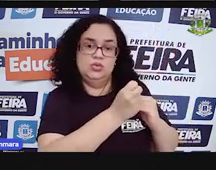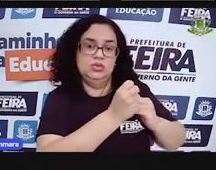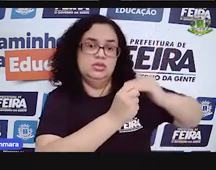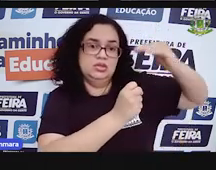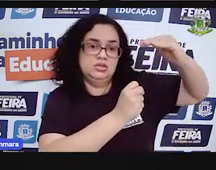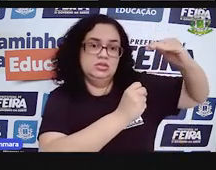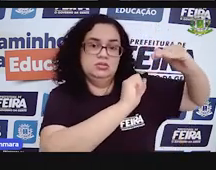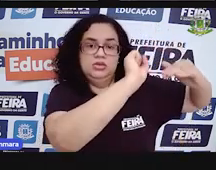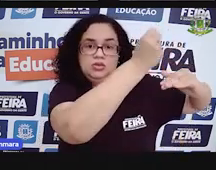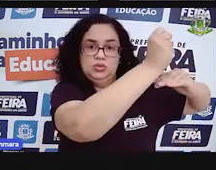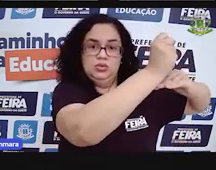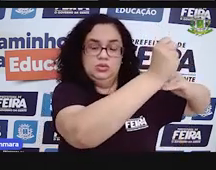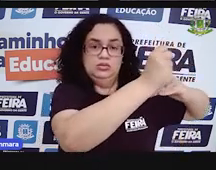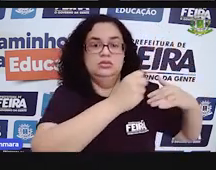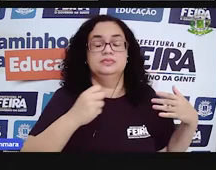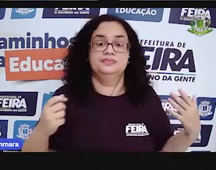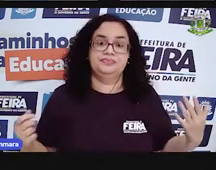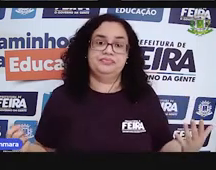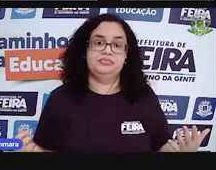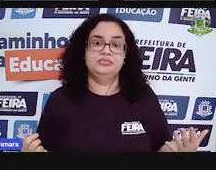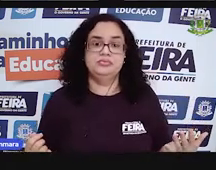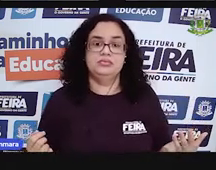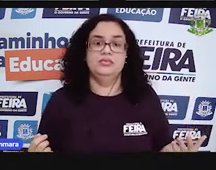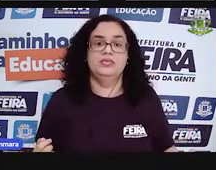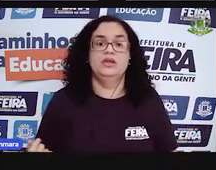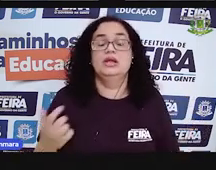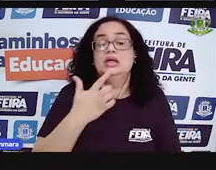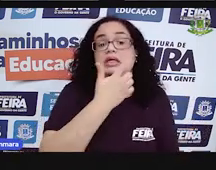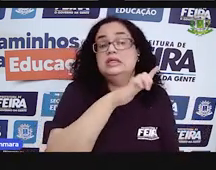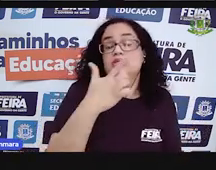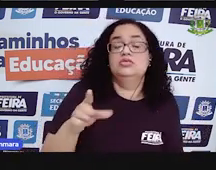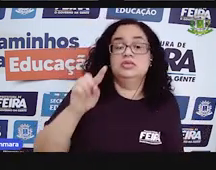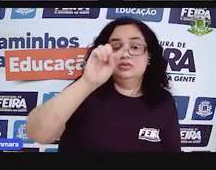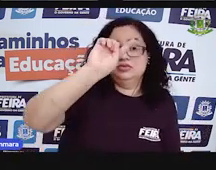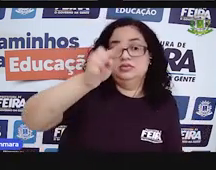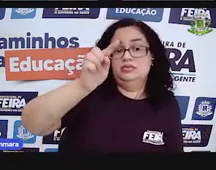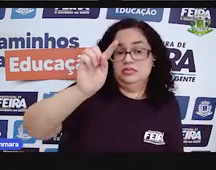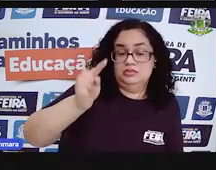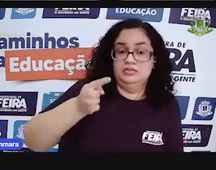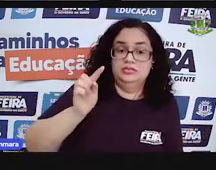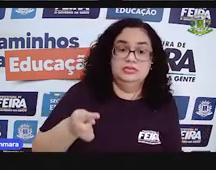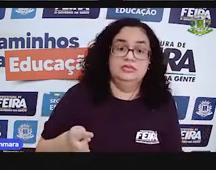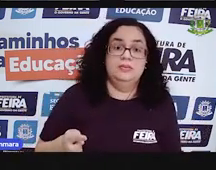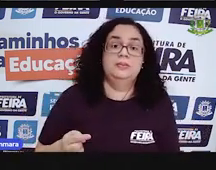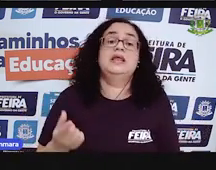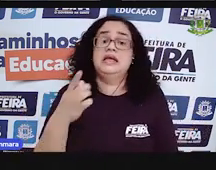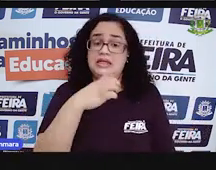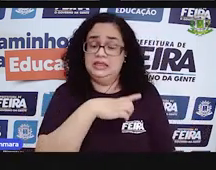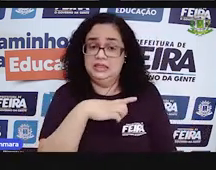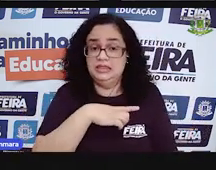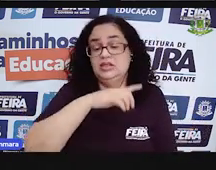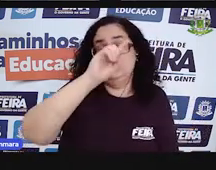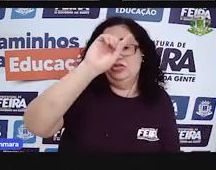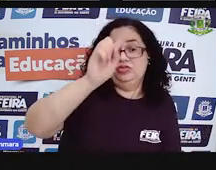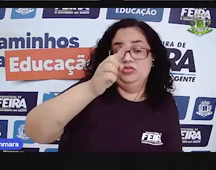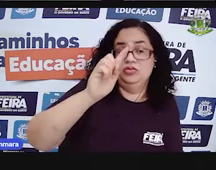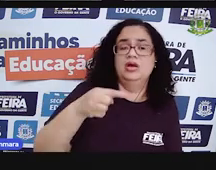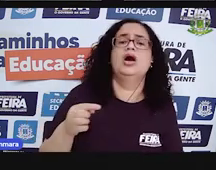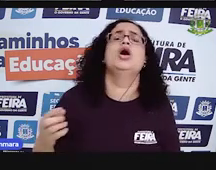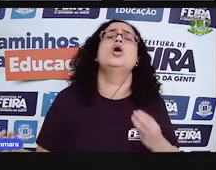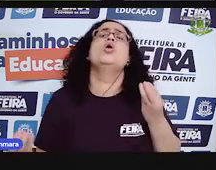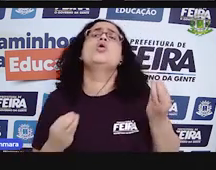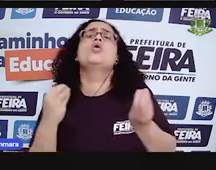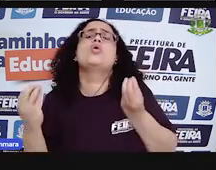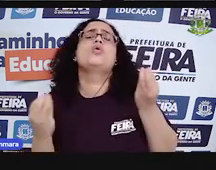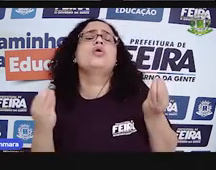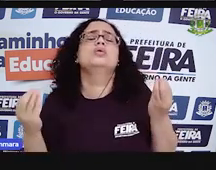8. Porque senão a gente vai, ó, não vai ter vírgula embaixo de vírgula. E tem que ter vírgula embaixo de vírgula. E como é que a